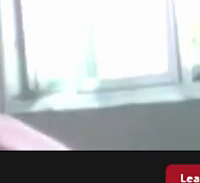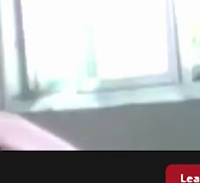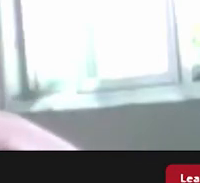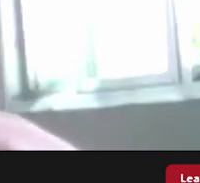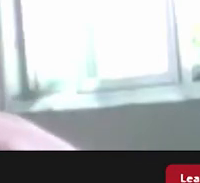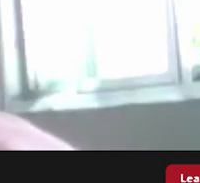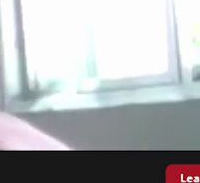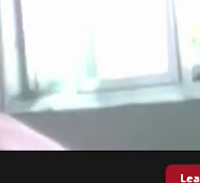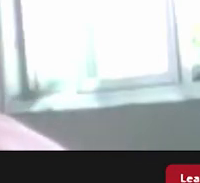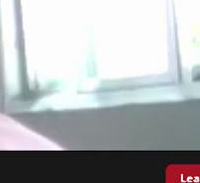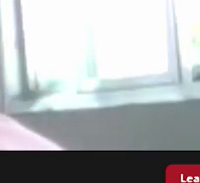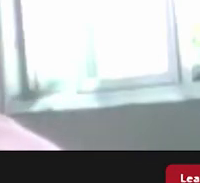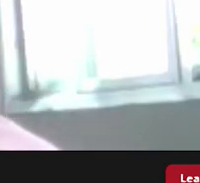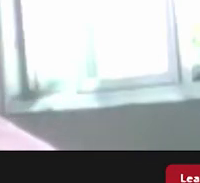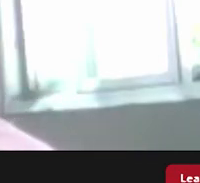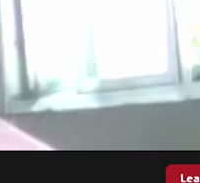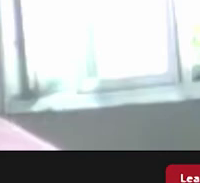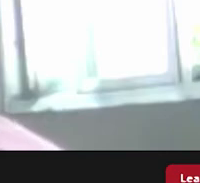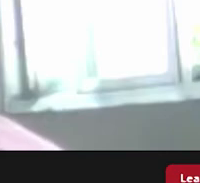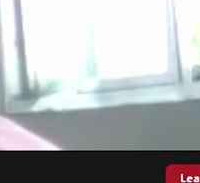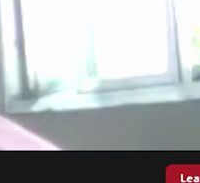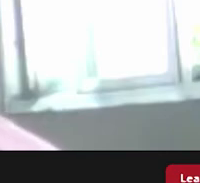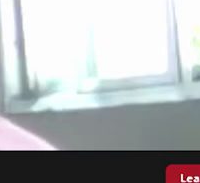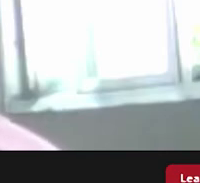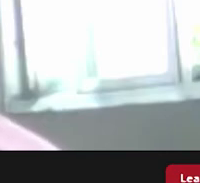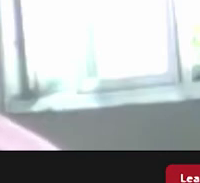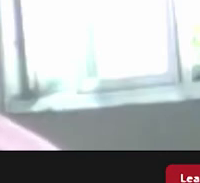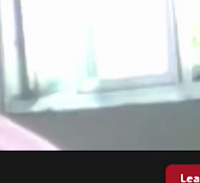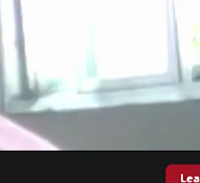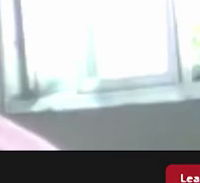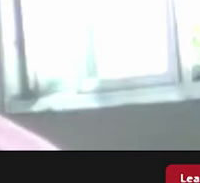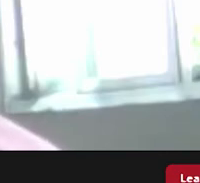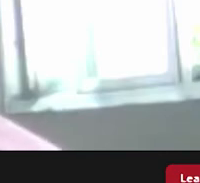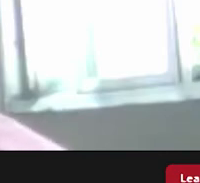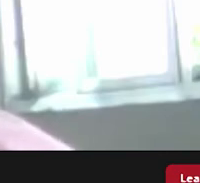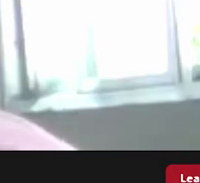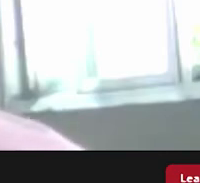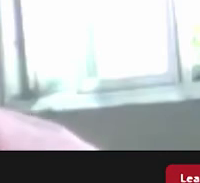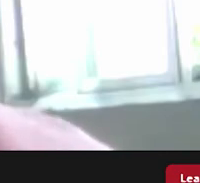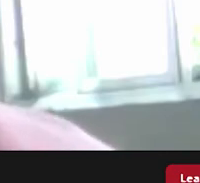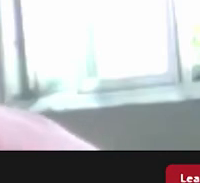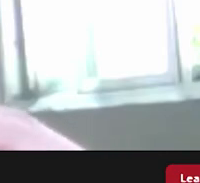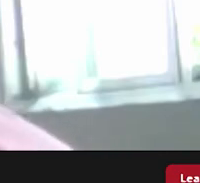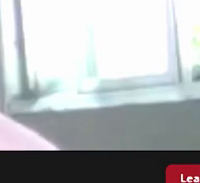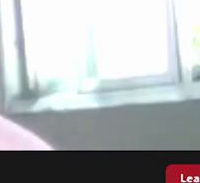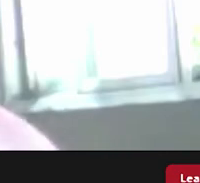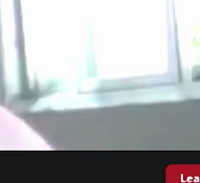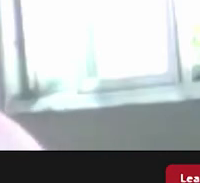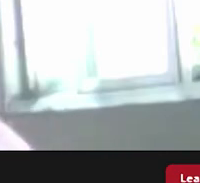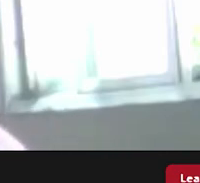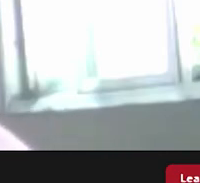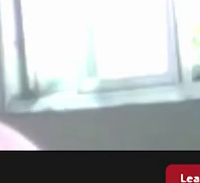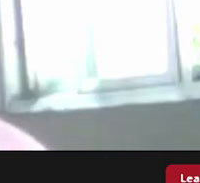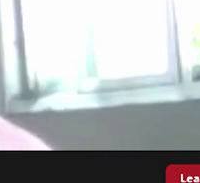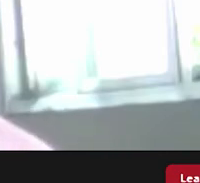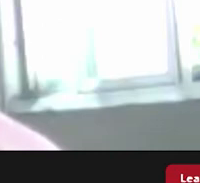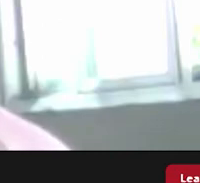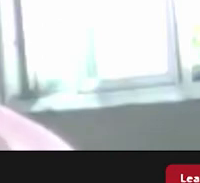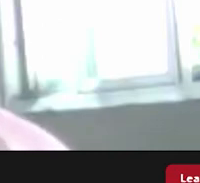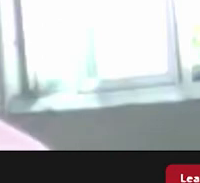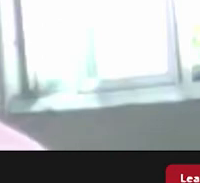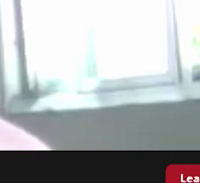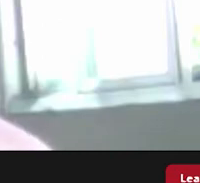parabenizar a iniciativa do André do deputado Luiz Paulo do deputado Eleomar